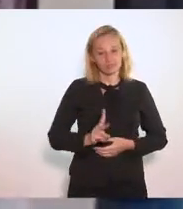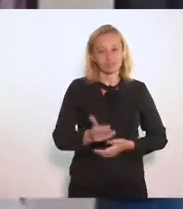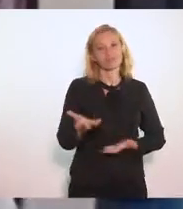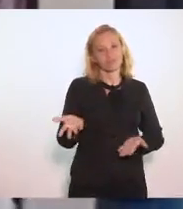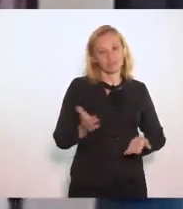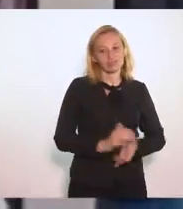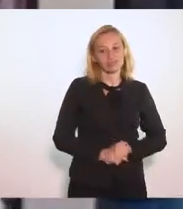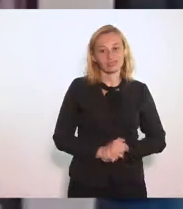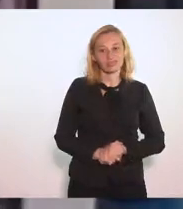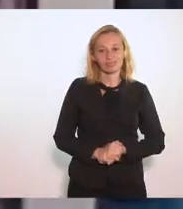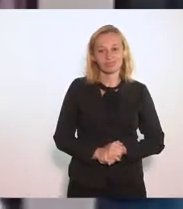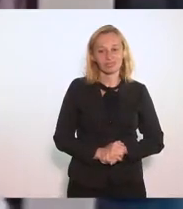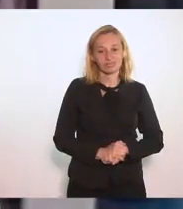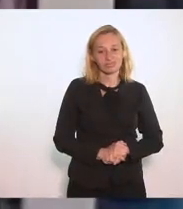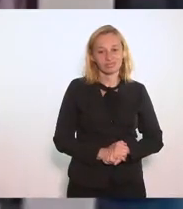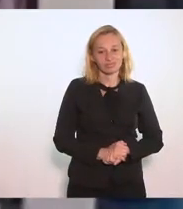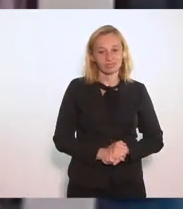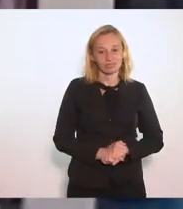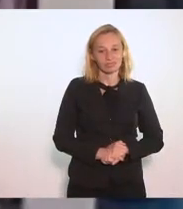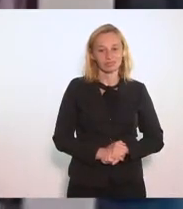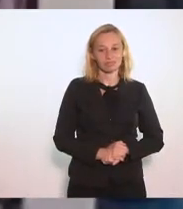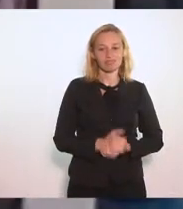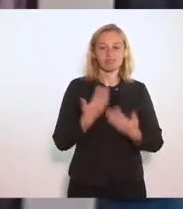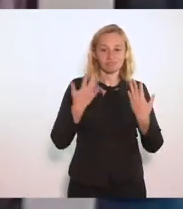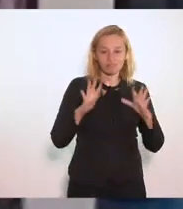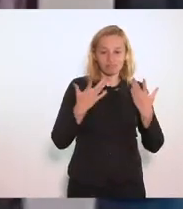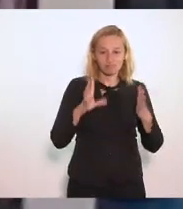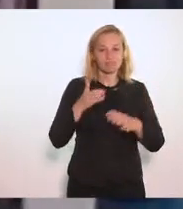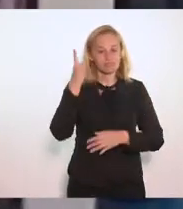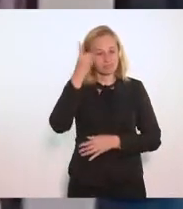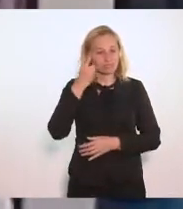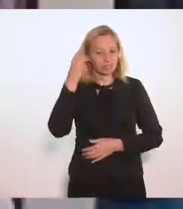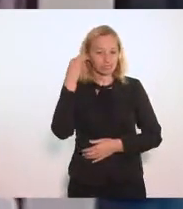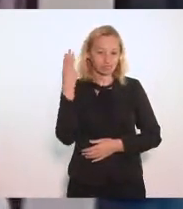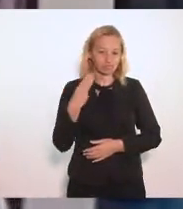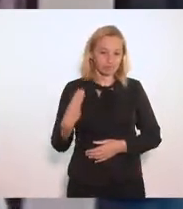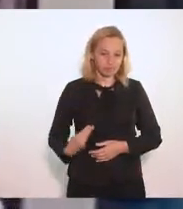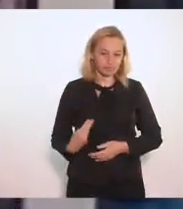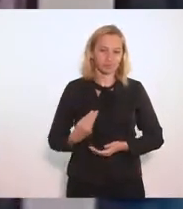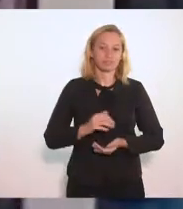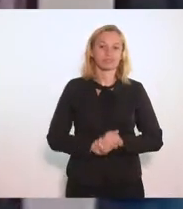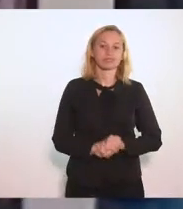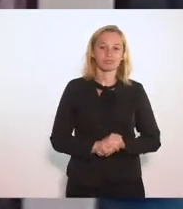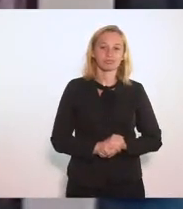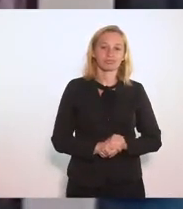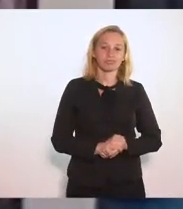Entendeu Parabéns Nobre deputada Mônica Francisco